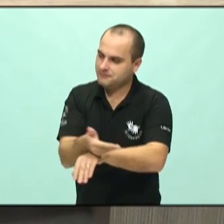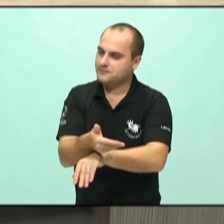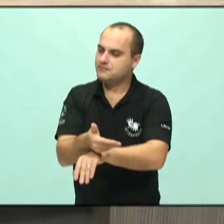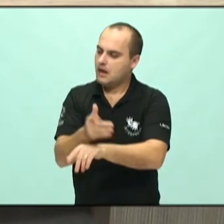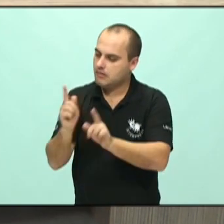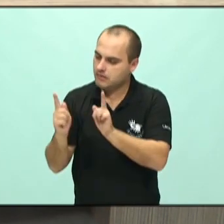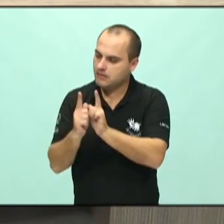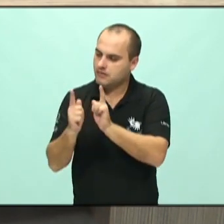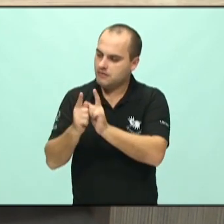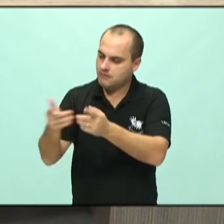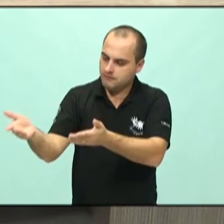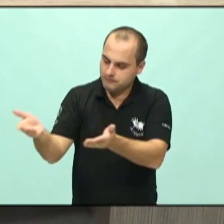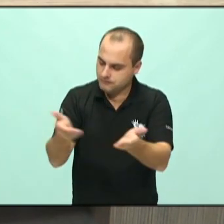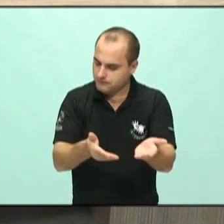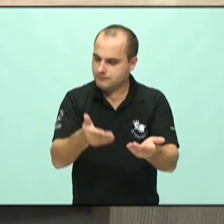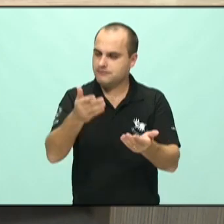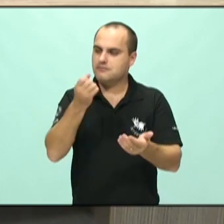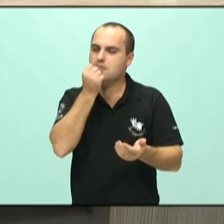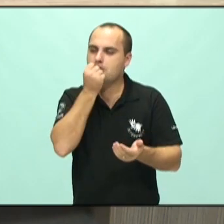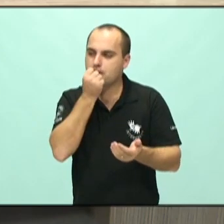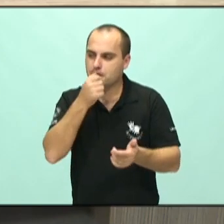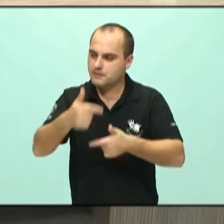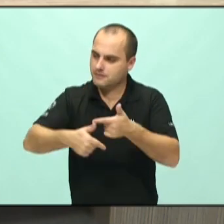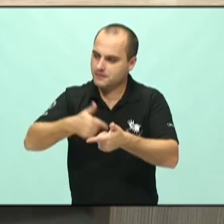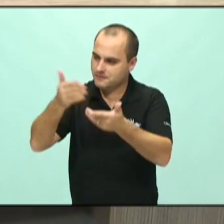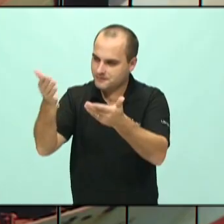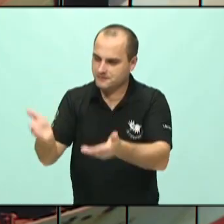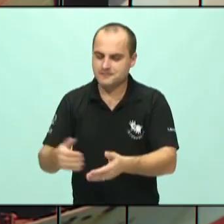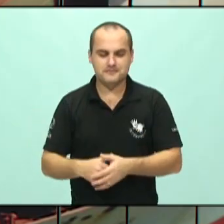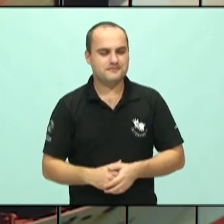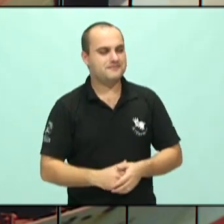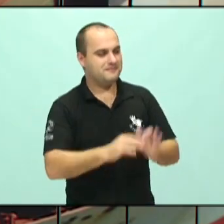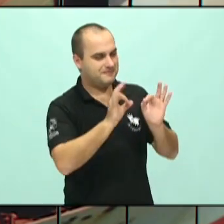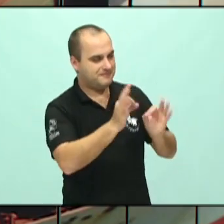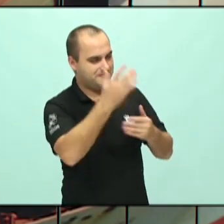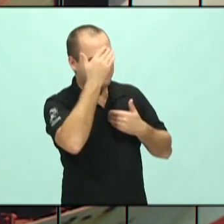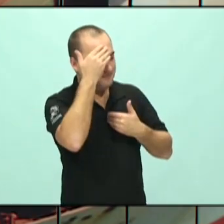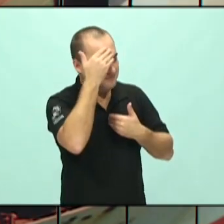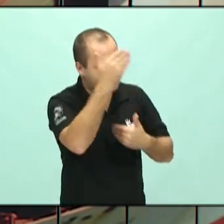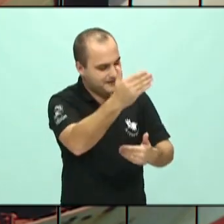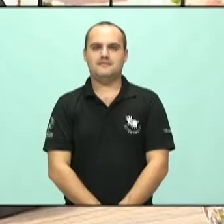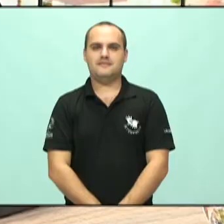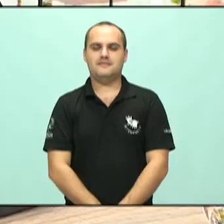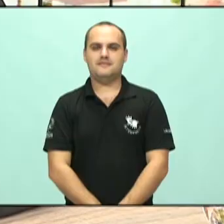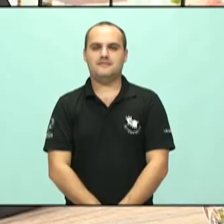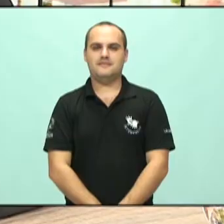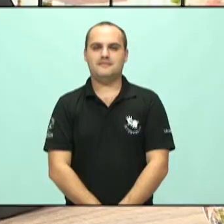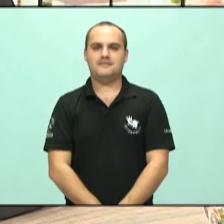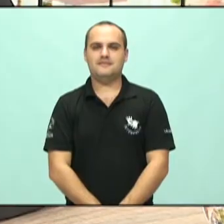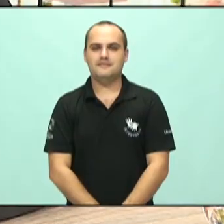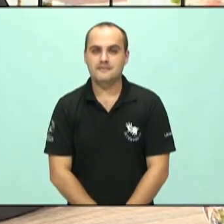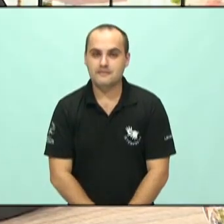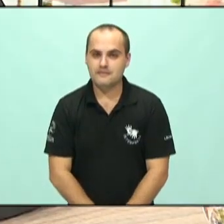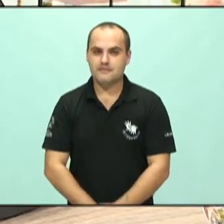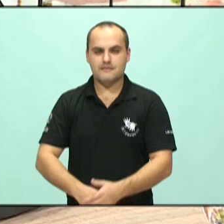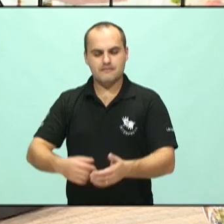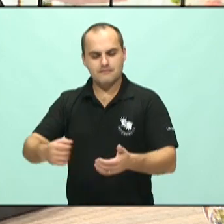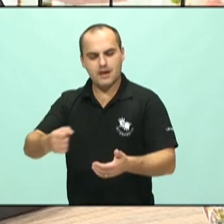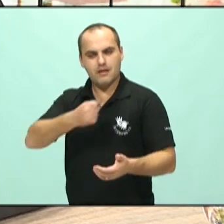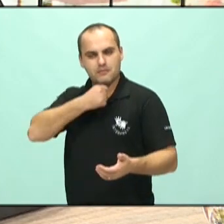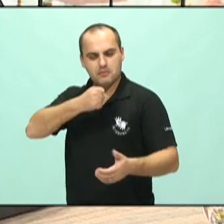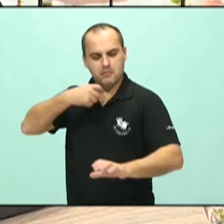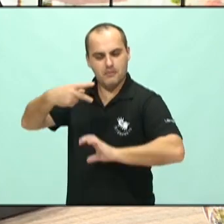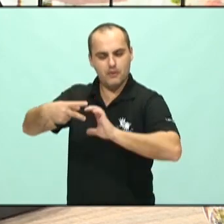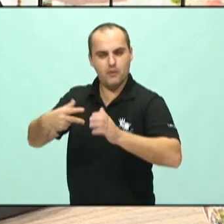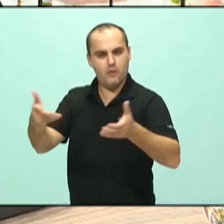convite. Desejamos um excelente trabalho para o senhor. Ok, muito obrigado. Eu agradeço a todos. E o Câmara Aberta de hoje